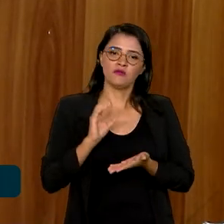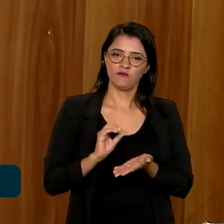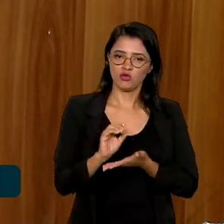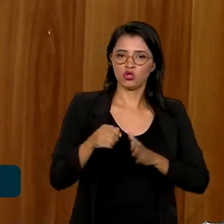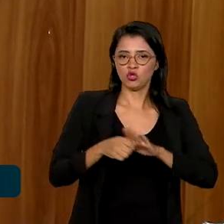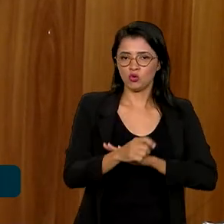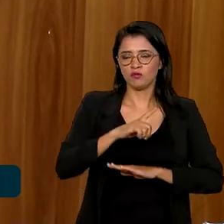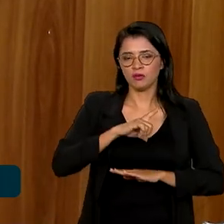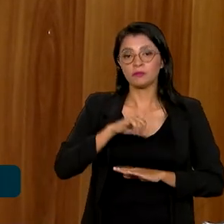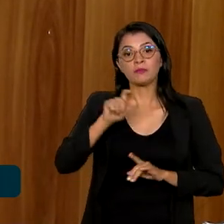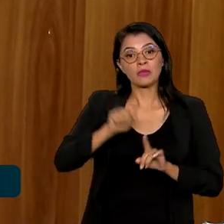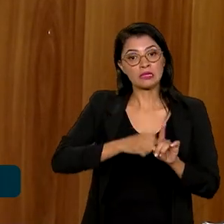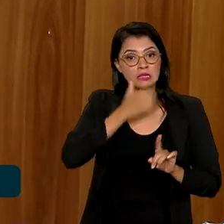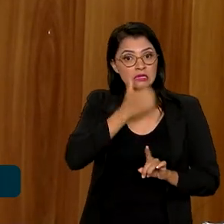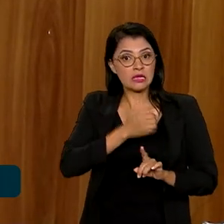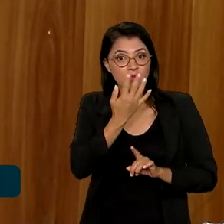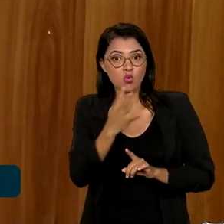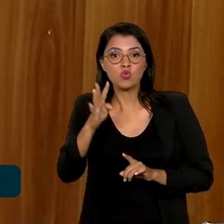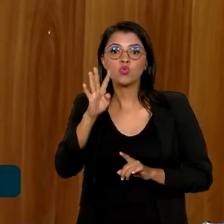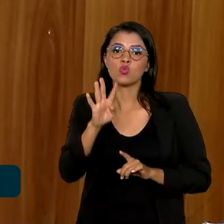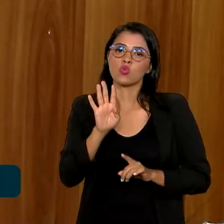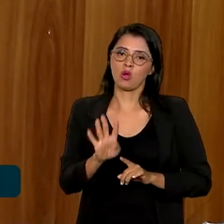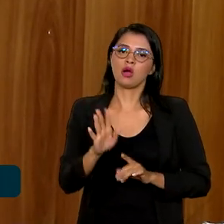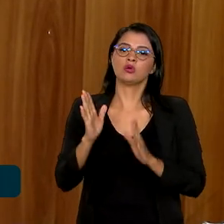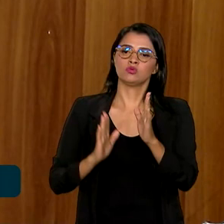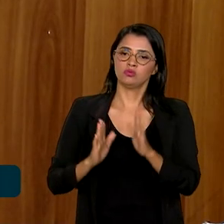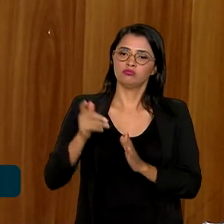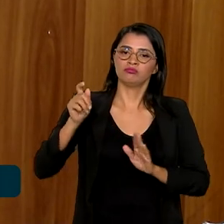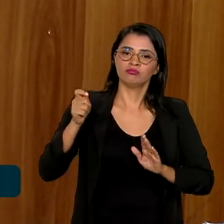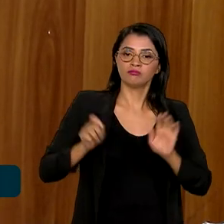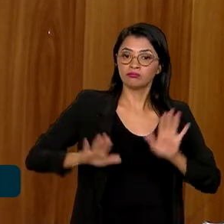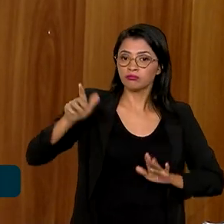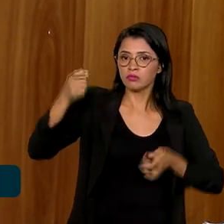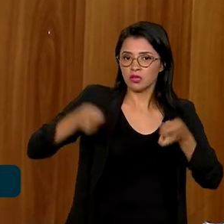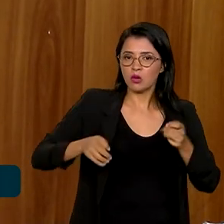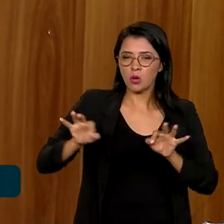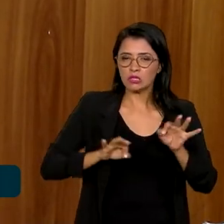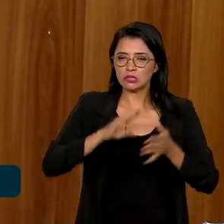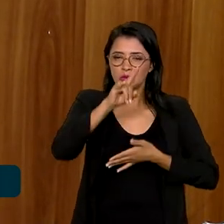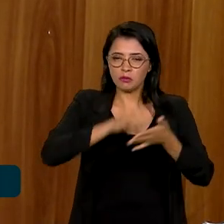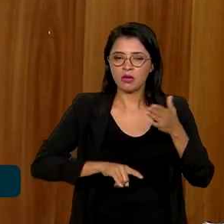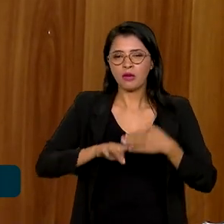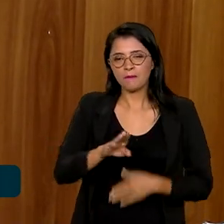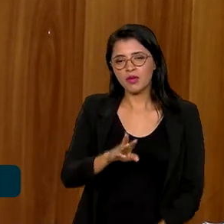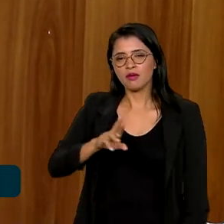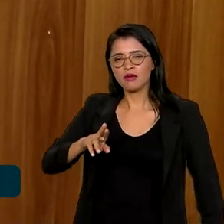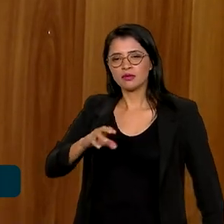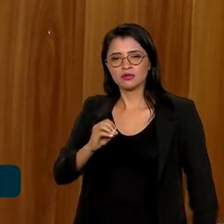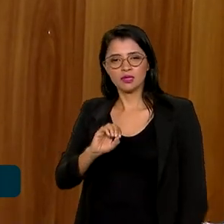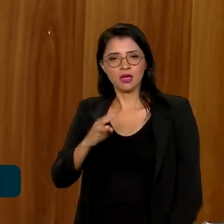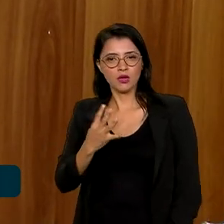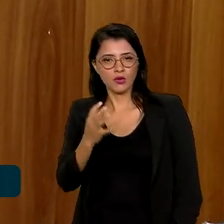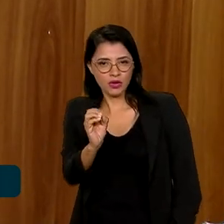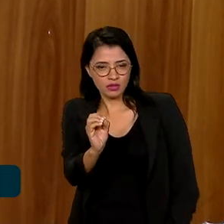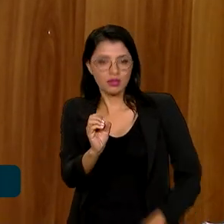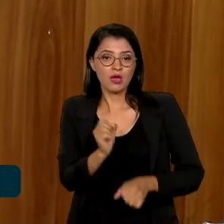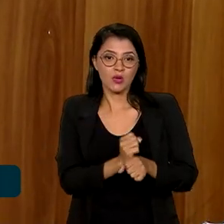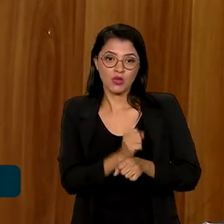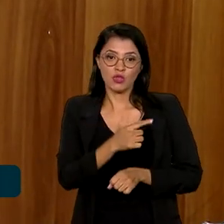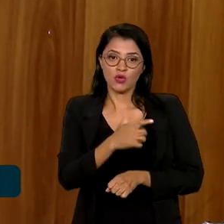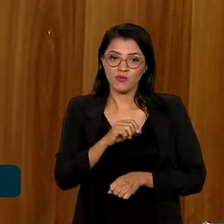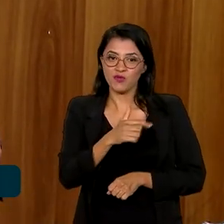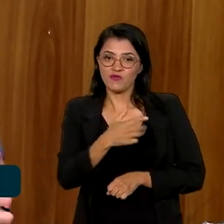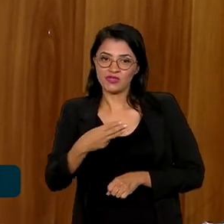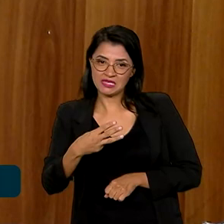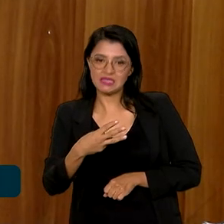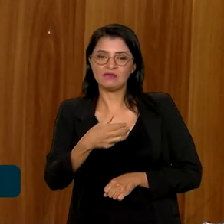um quarto leilão, que a gente está encerrando ali os documentos preparatórios, que é o da BR-040. Em 2026, serão de 9 a 10